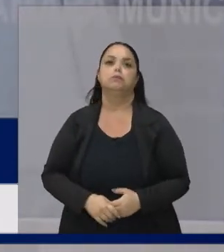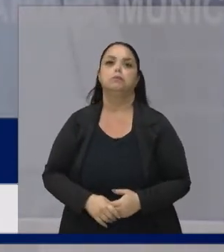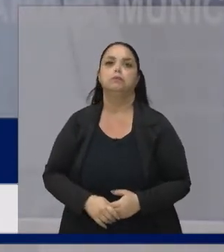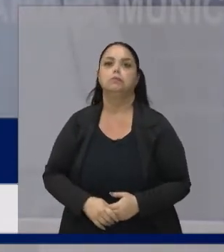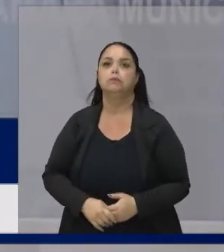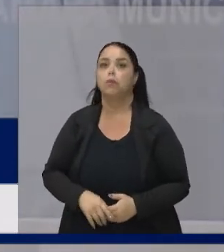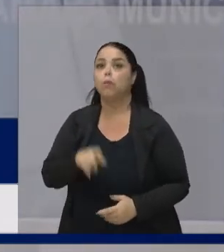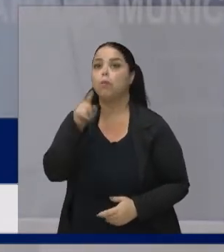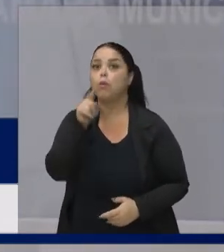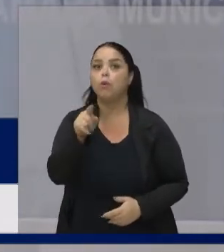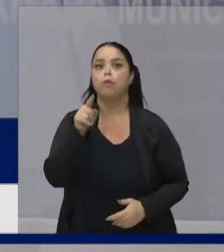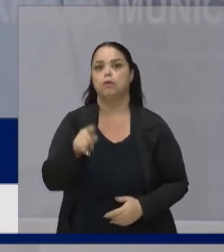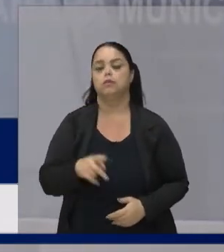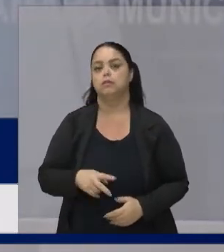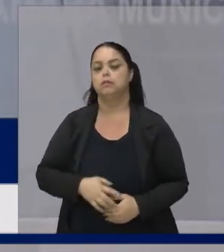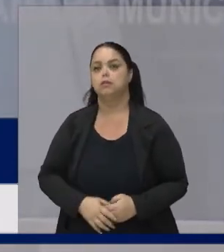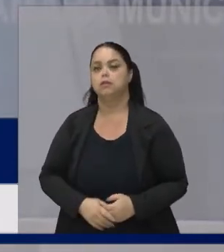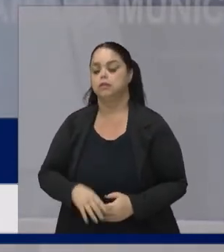Por você